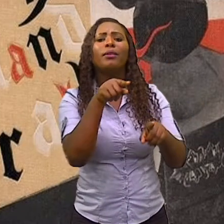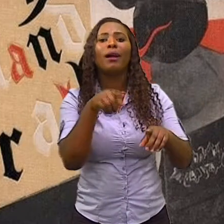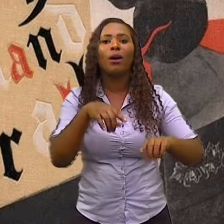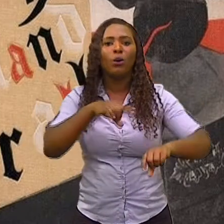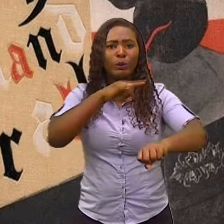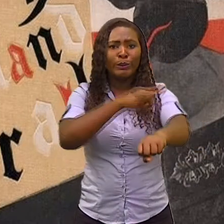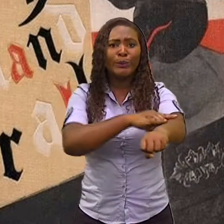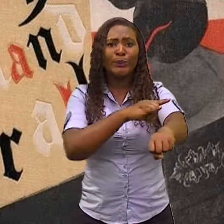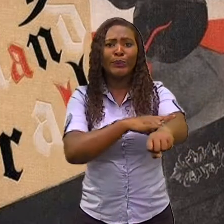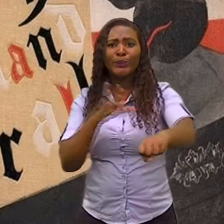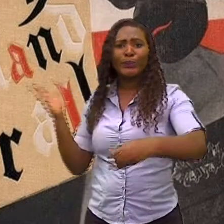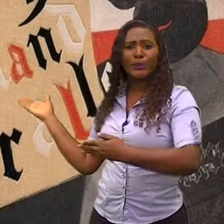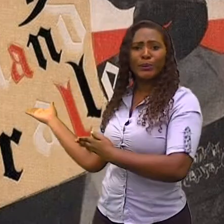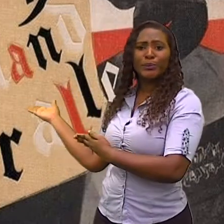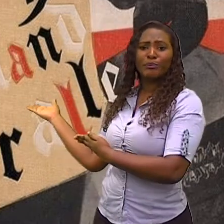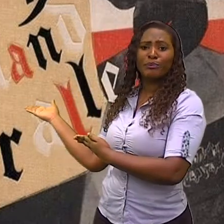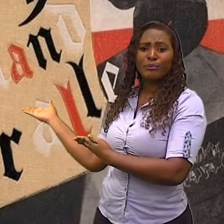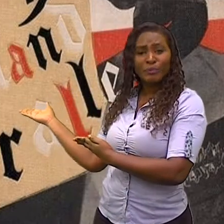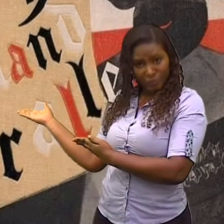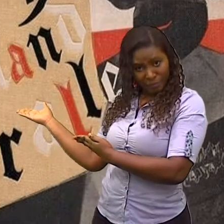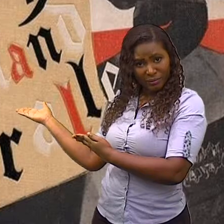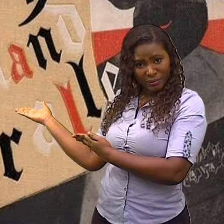Aleatório, ali no meio, assim, do nada.